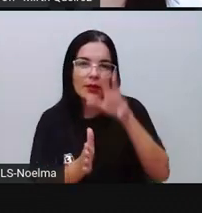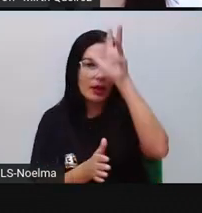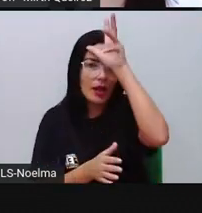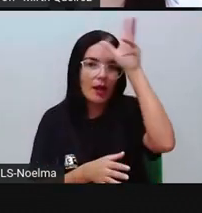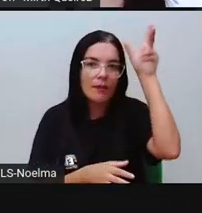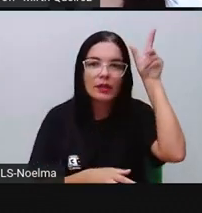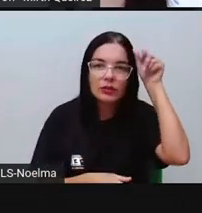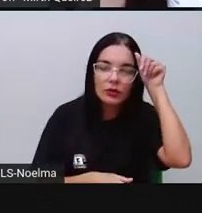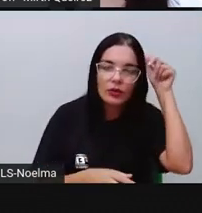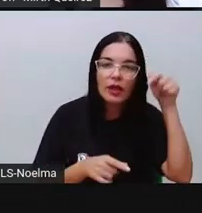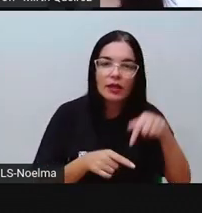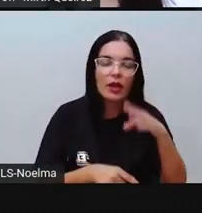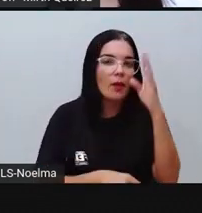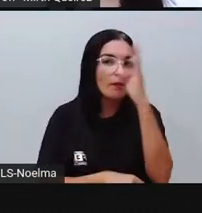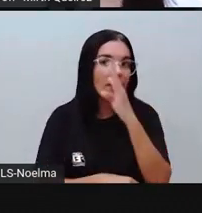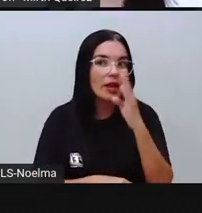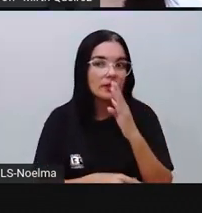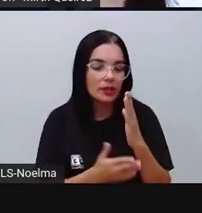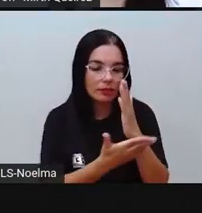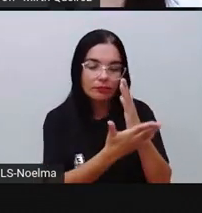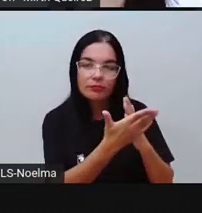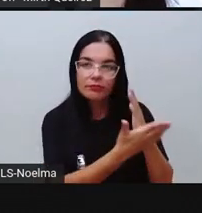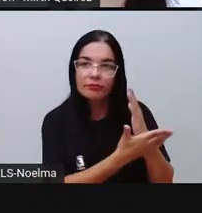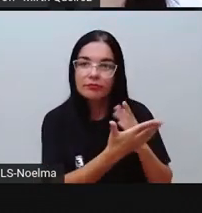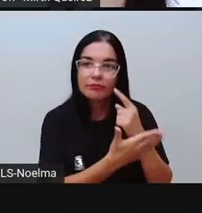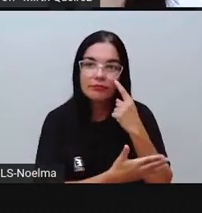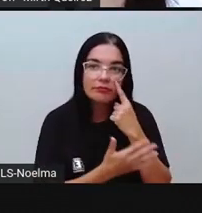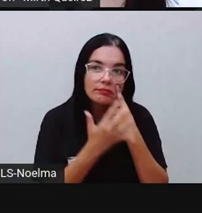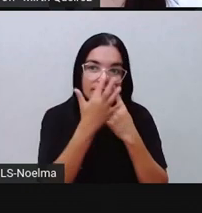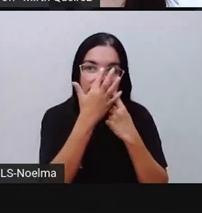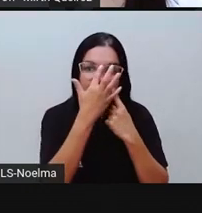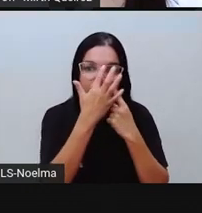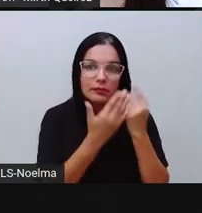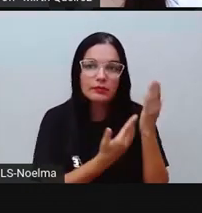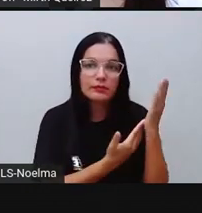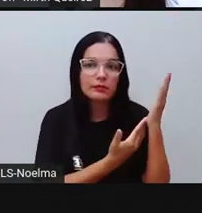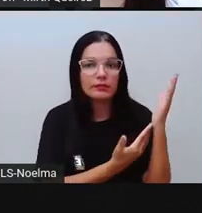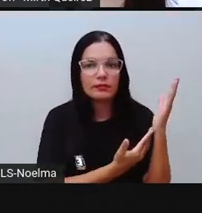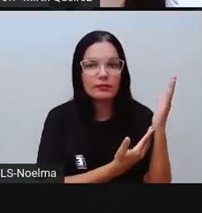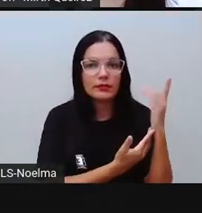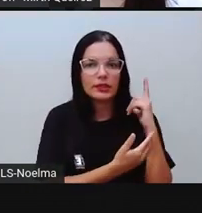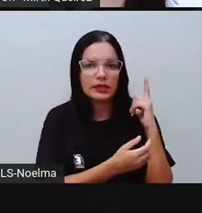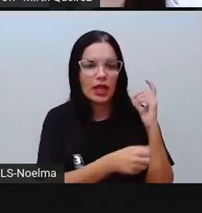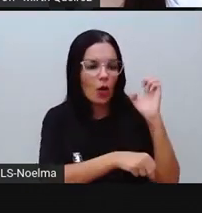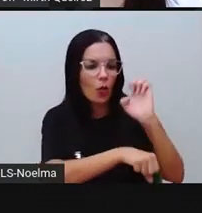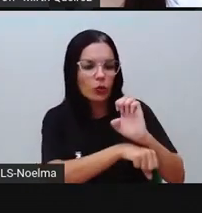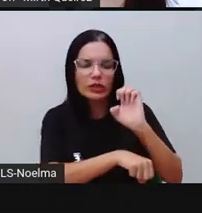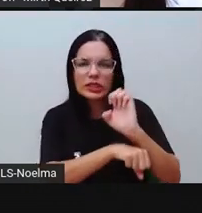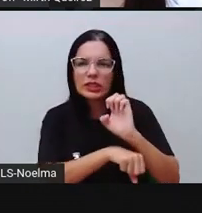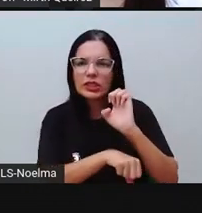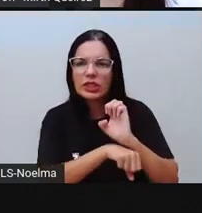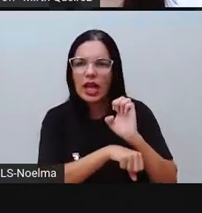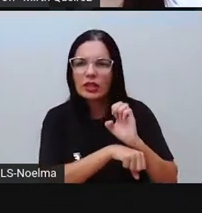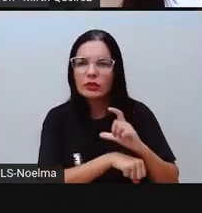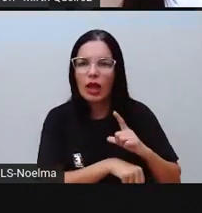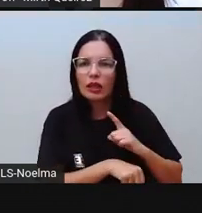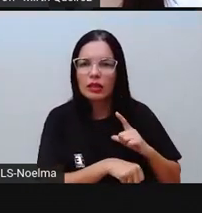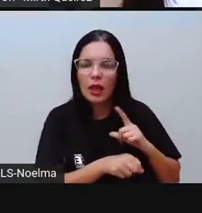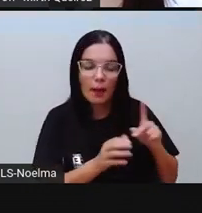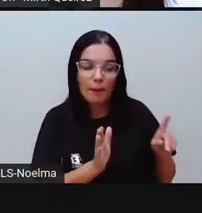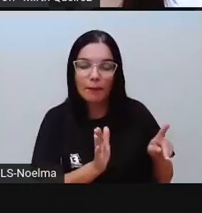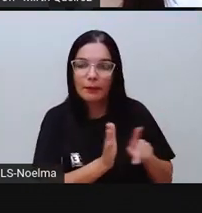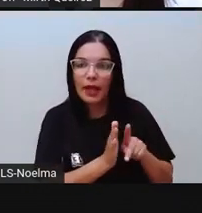bioma. E o Brasil está aí no meio, né? E aqui nós temos os estados aí que possuem